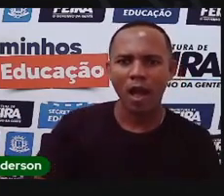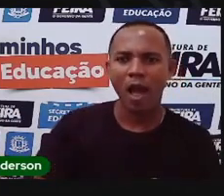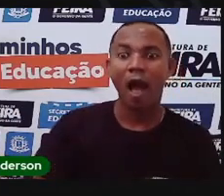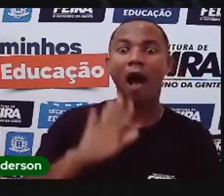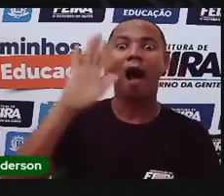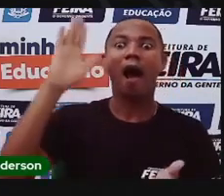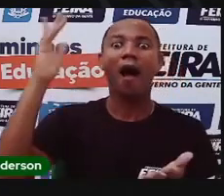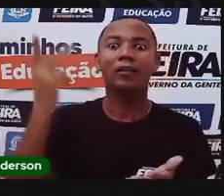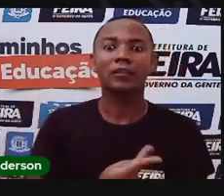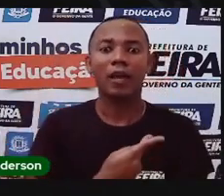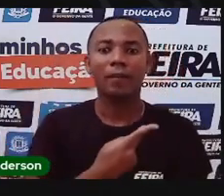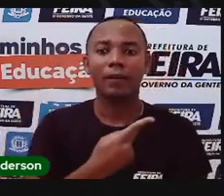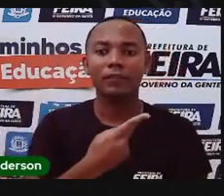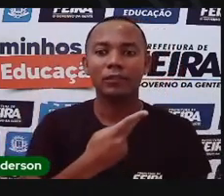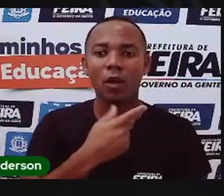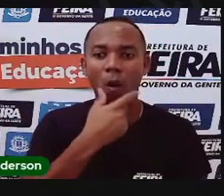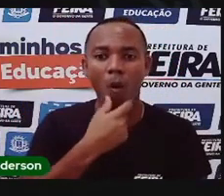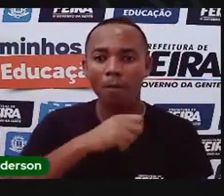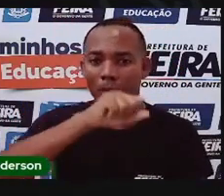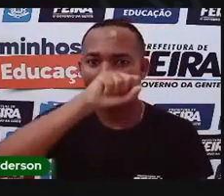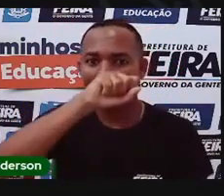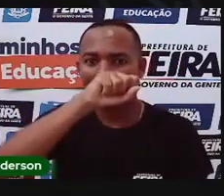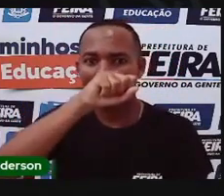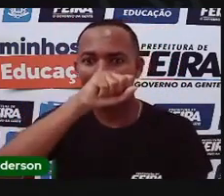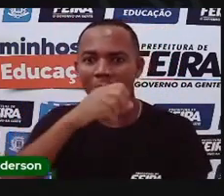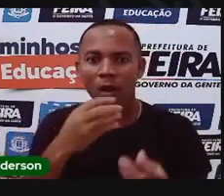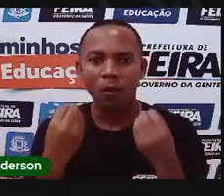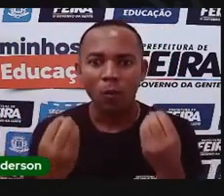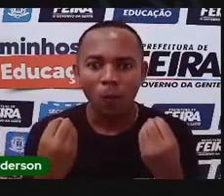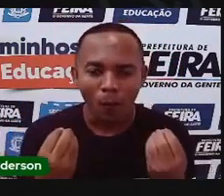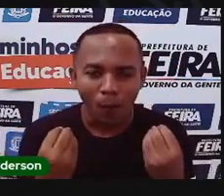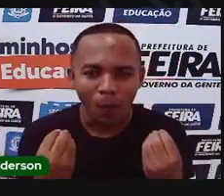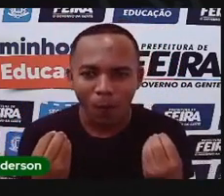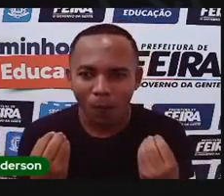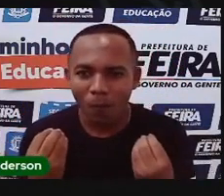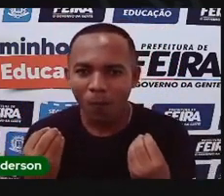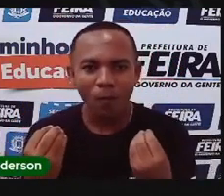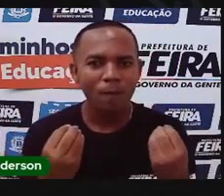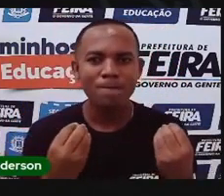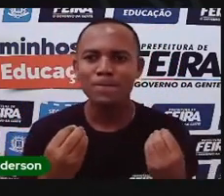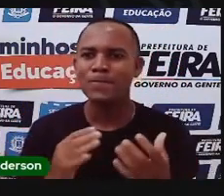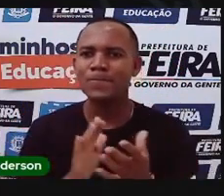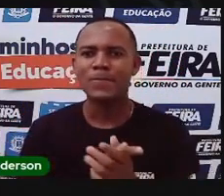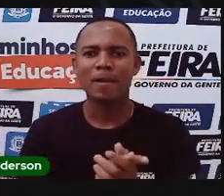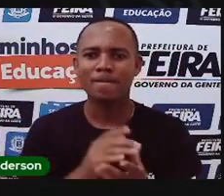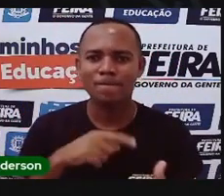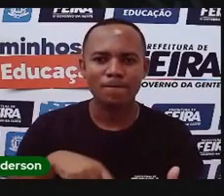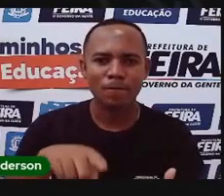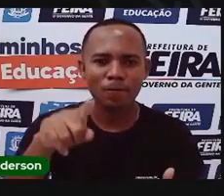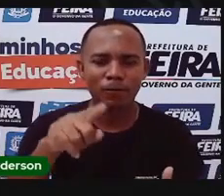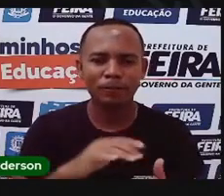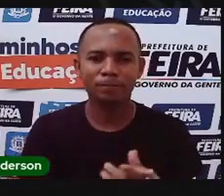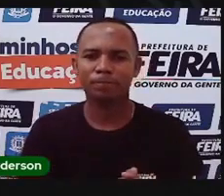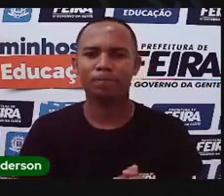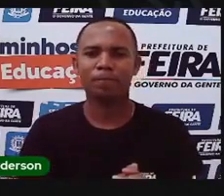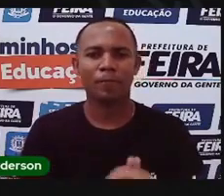descobrindo. Quase uma novela isso aí, né? E aí quando o pai dela descobre, o que é que acontece? Maria Quitéria vai